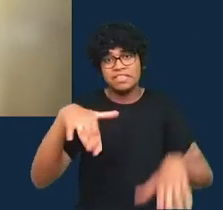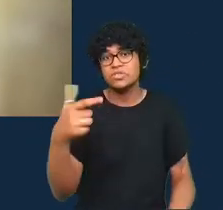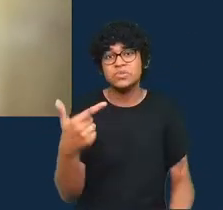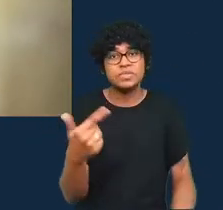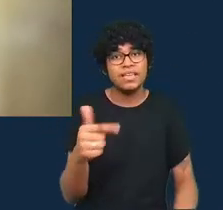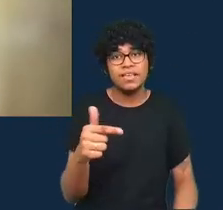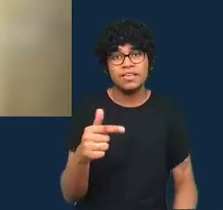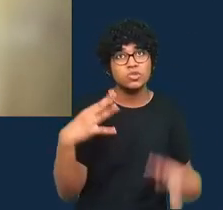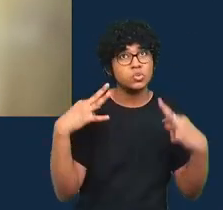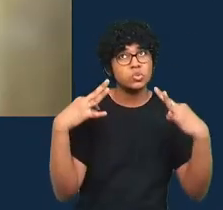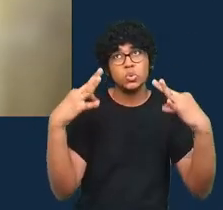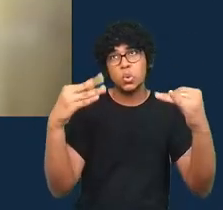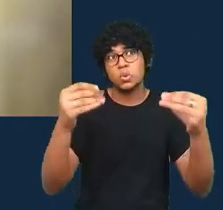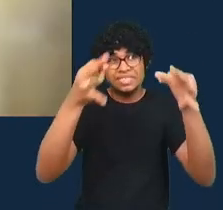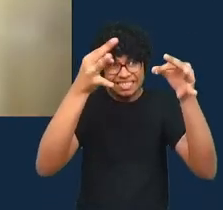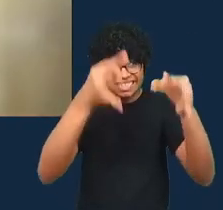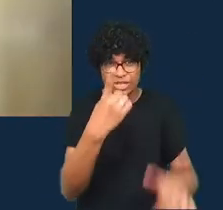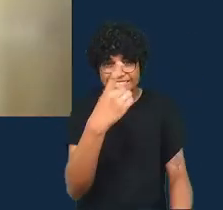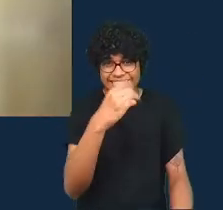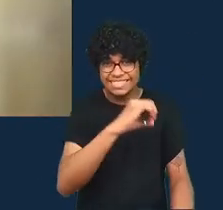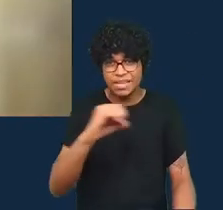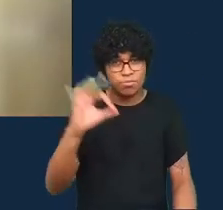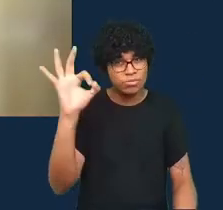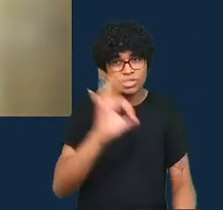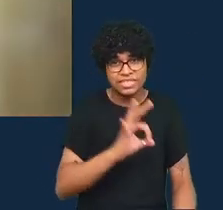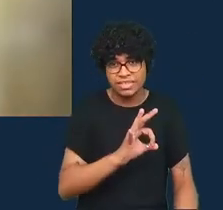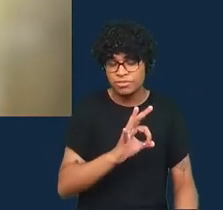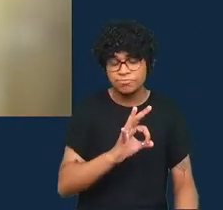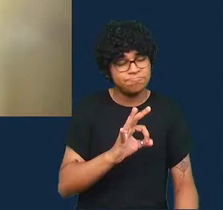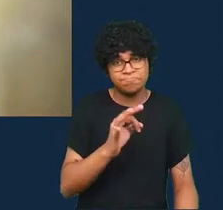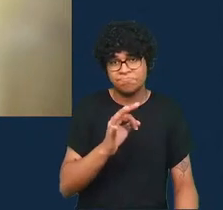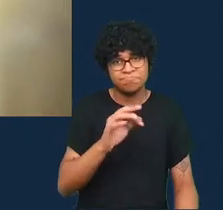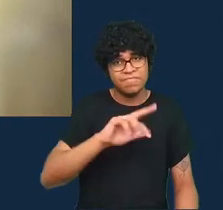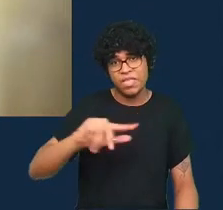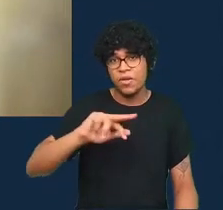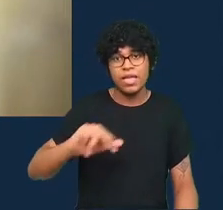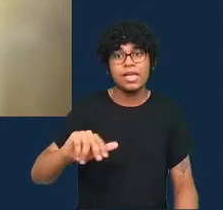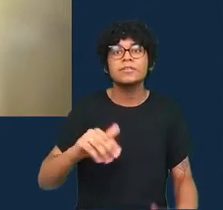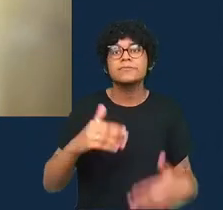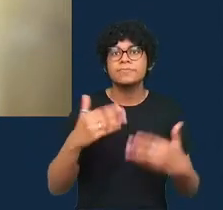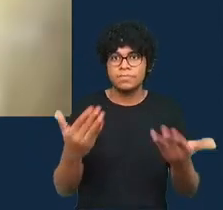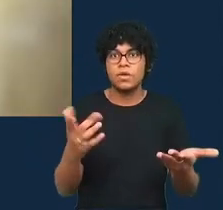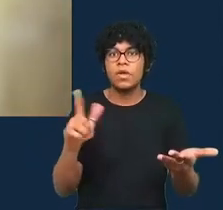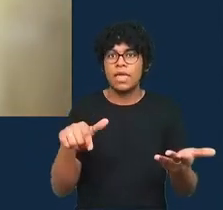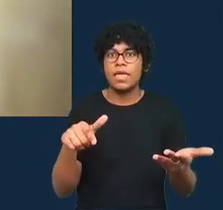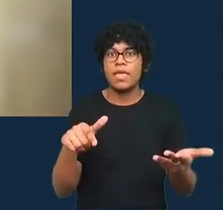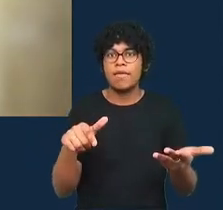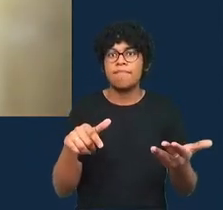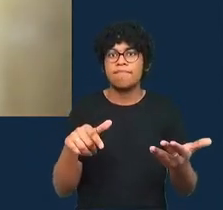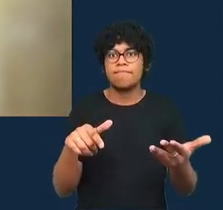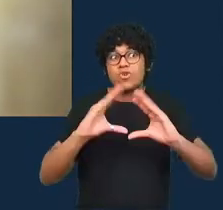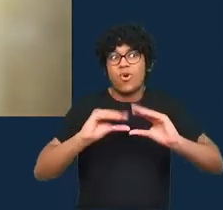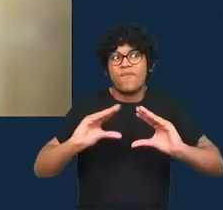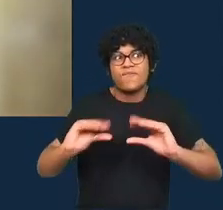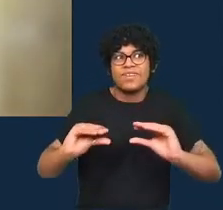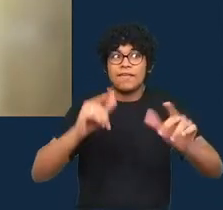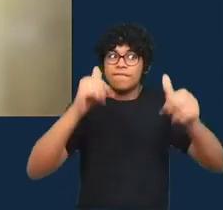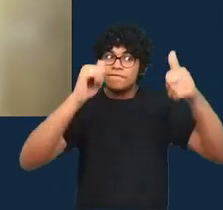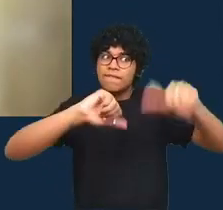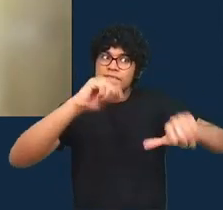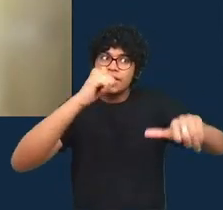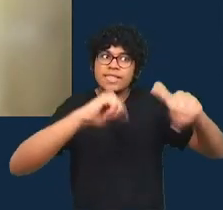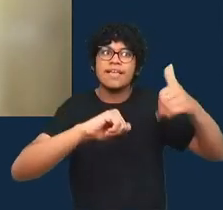para conseguirmos discutir e avaliar diferentes tipos de fatos é no equipamento os